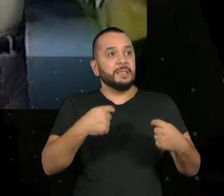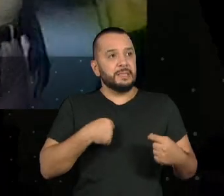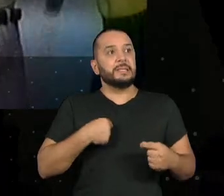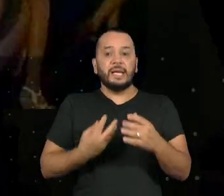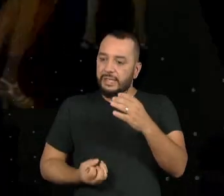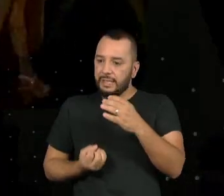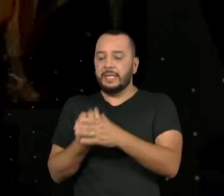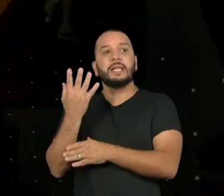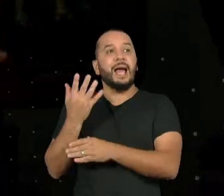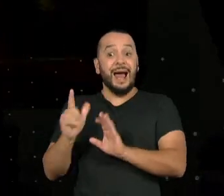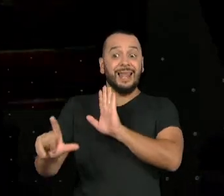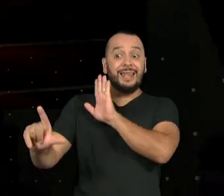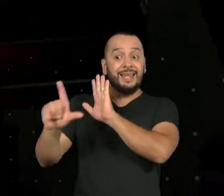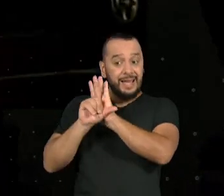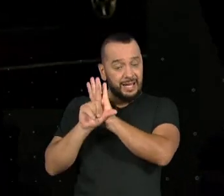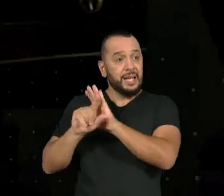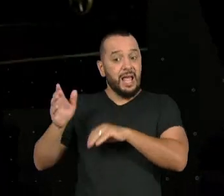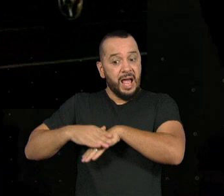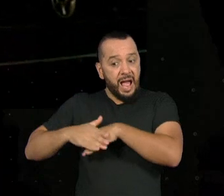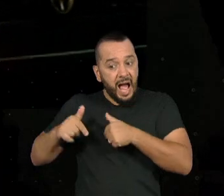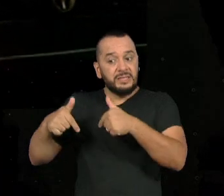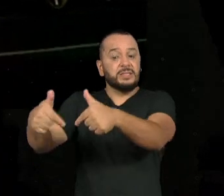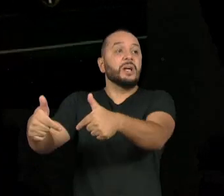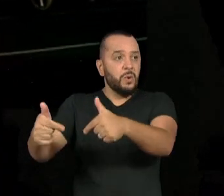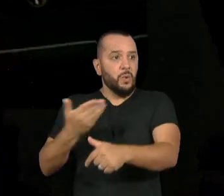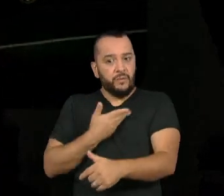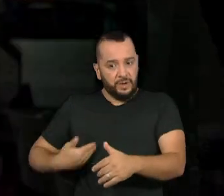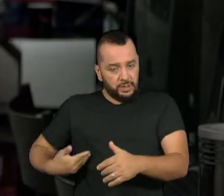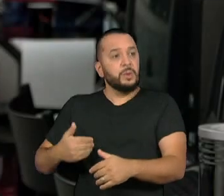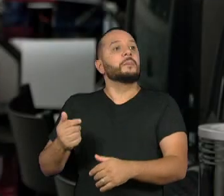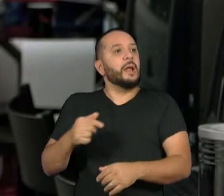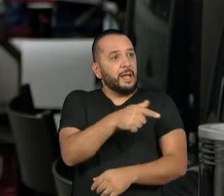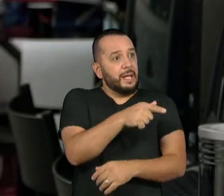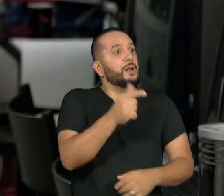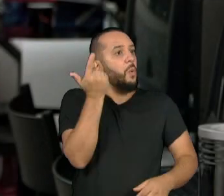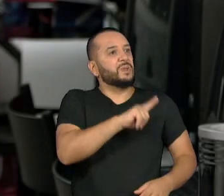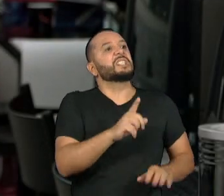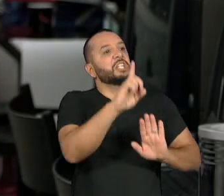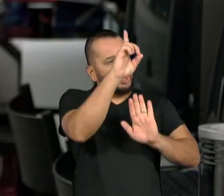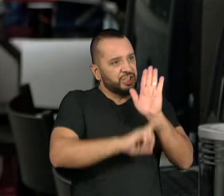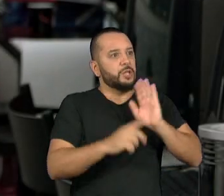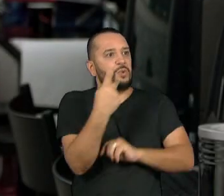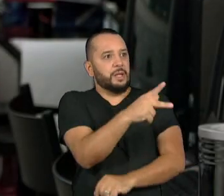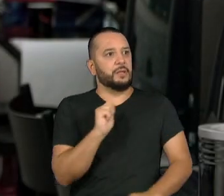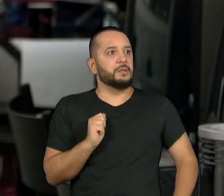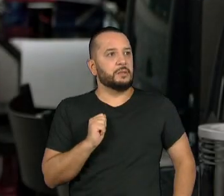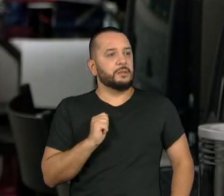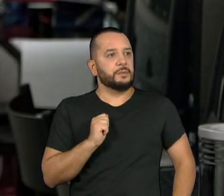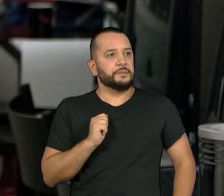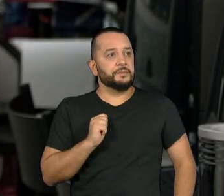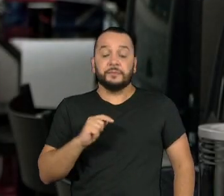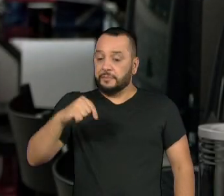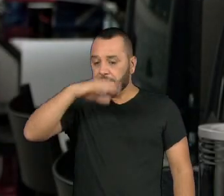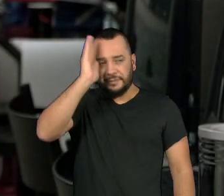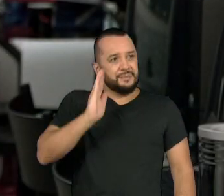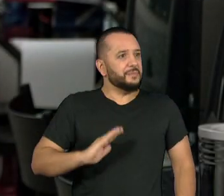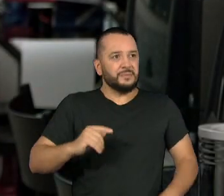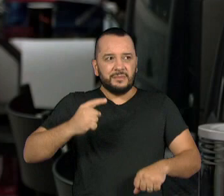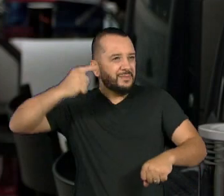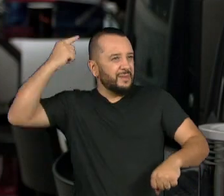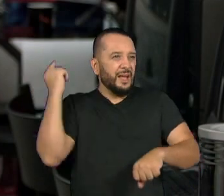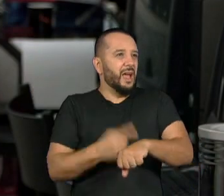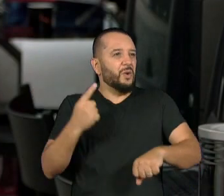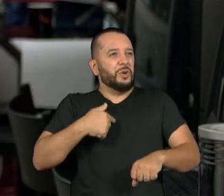públicas para que essa pessoa chegue no seu acesso. Viver no país que mais registra assassinatos contra a nossa